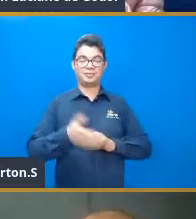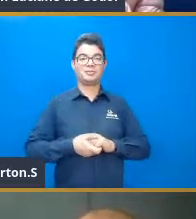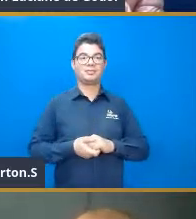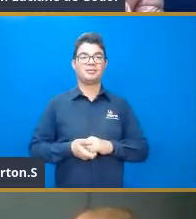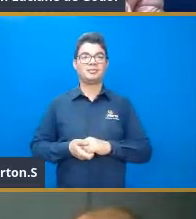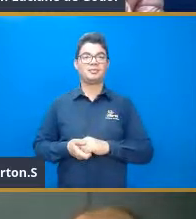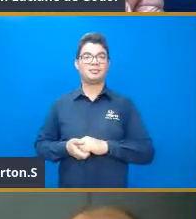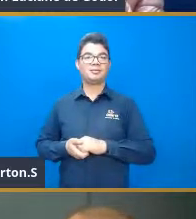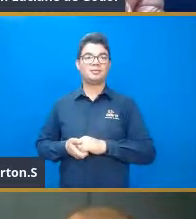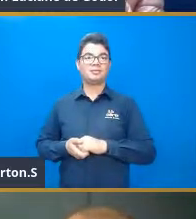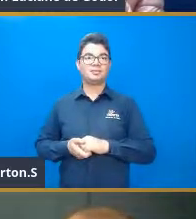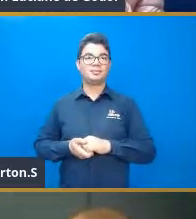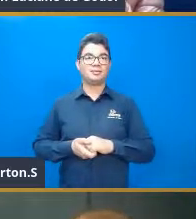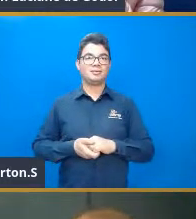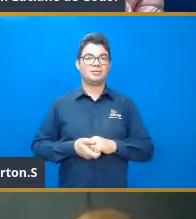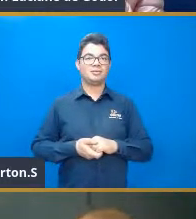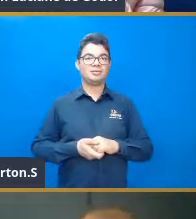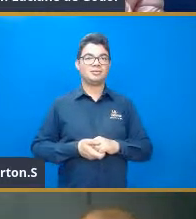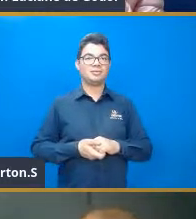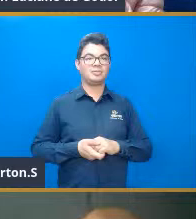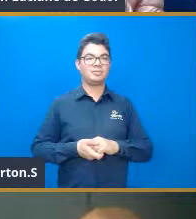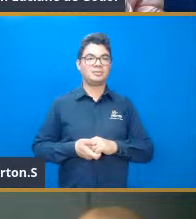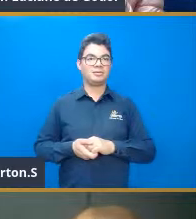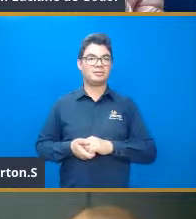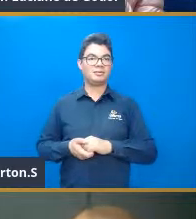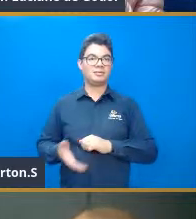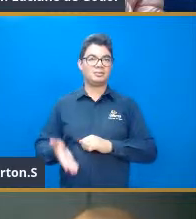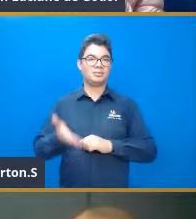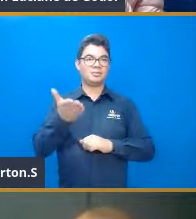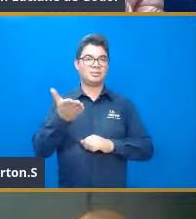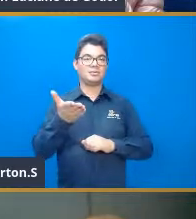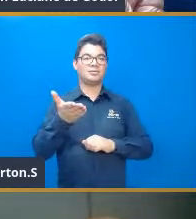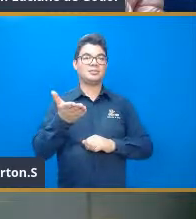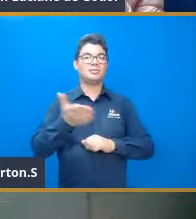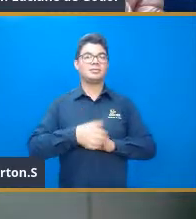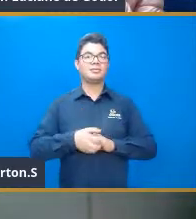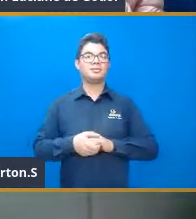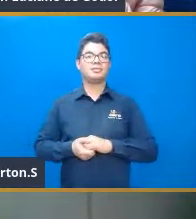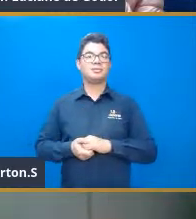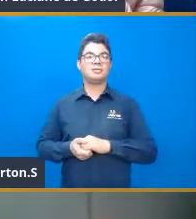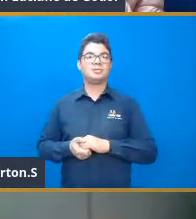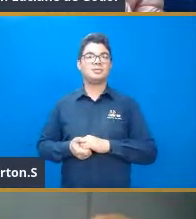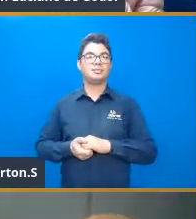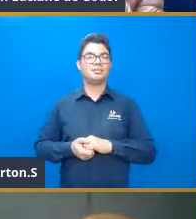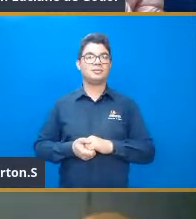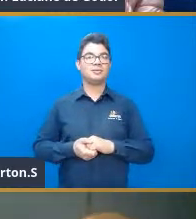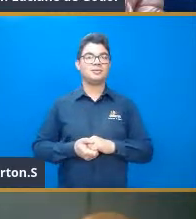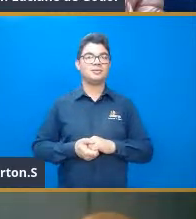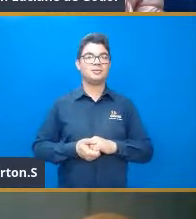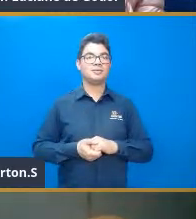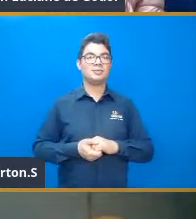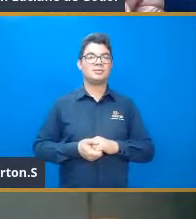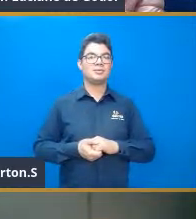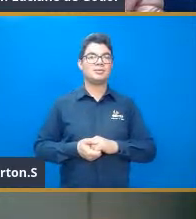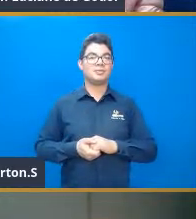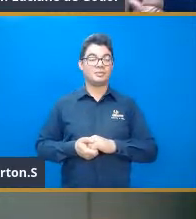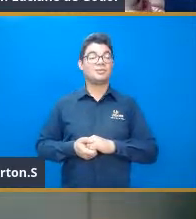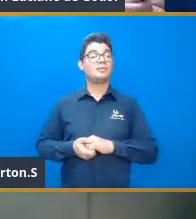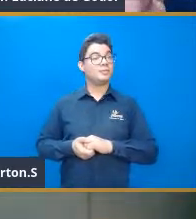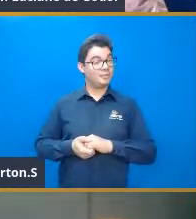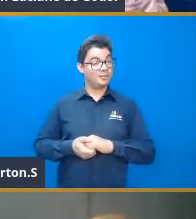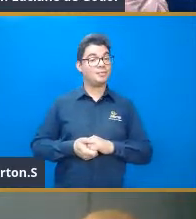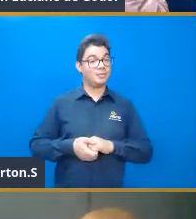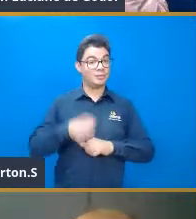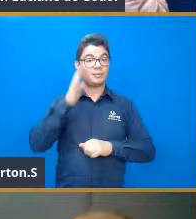aqui então, uma aplicação. Temos mais aplicações também. Por exemplo, crescimento de plantas. Nós,